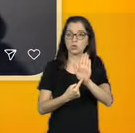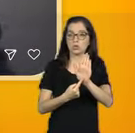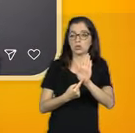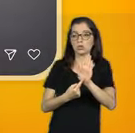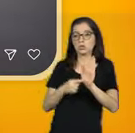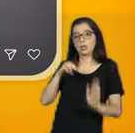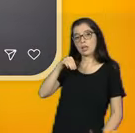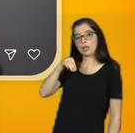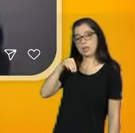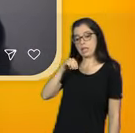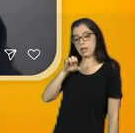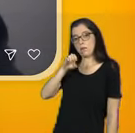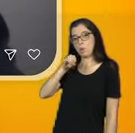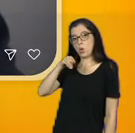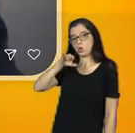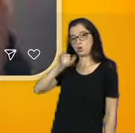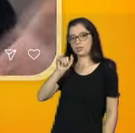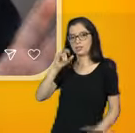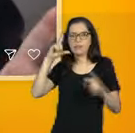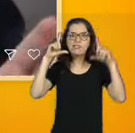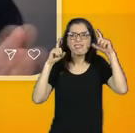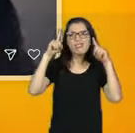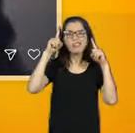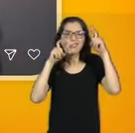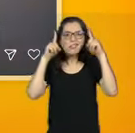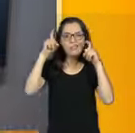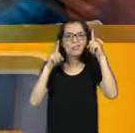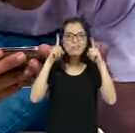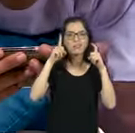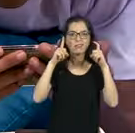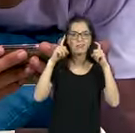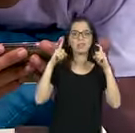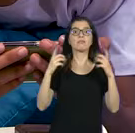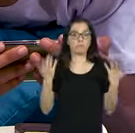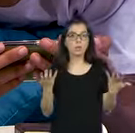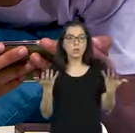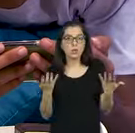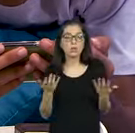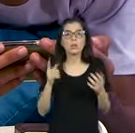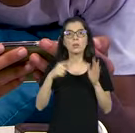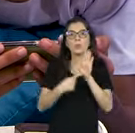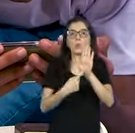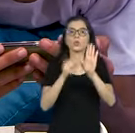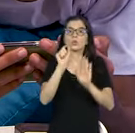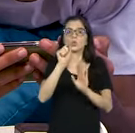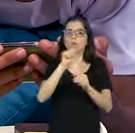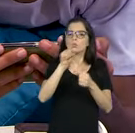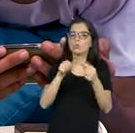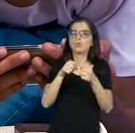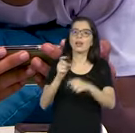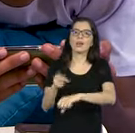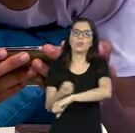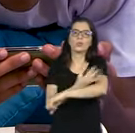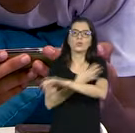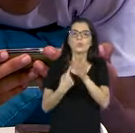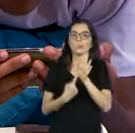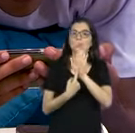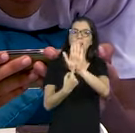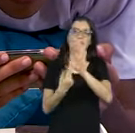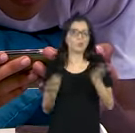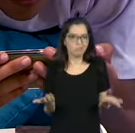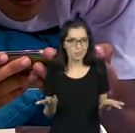de ícone, tá? Emotion e icon. E o objetivo é o quê? Expressar emoções